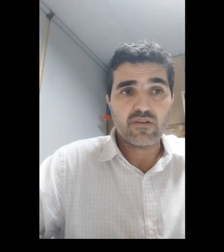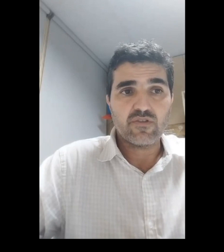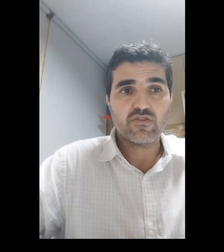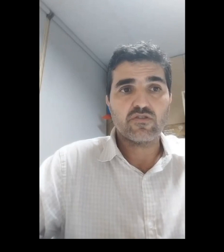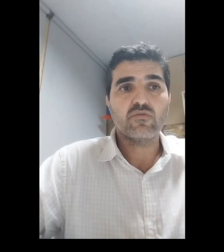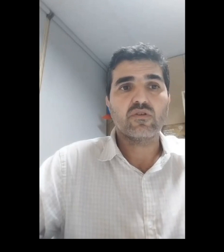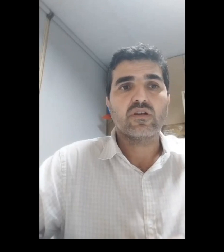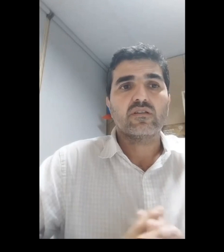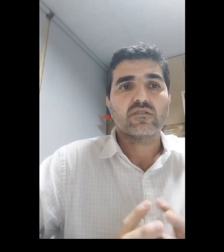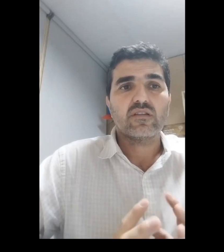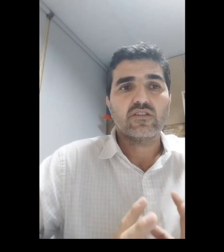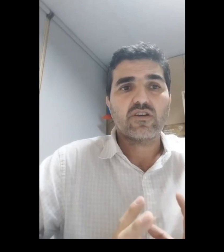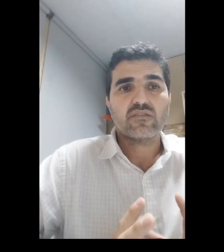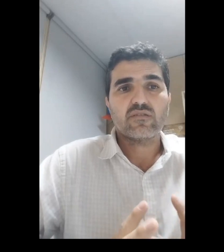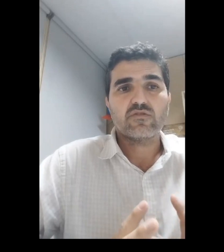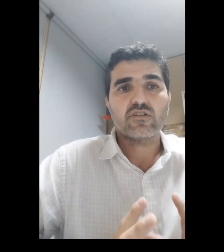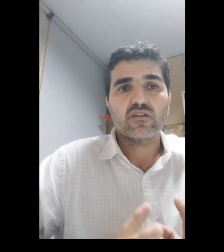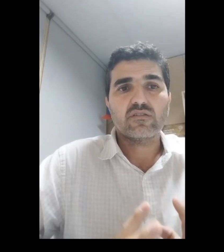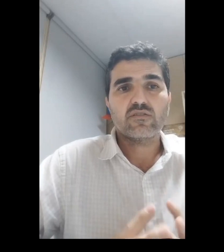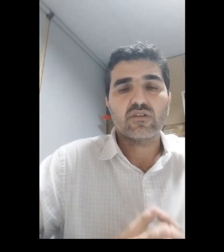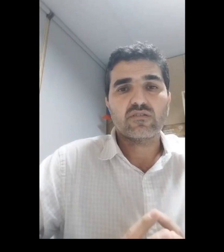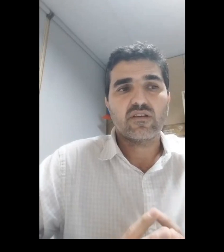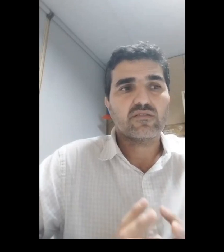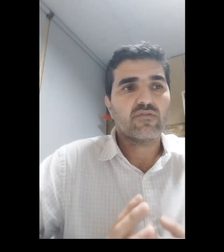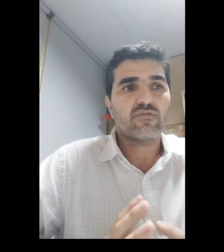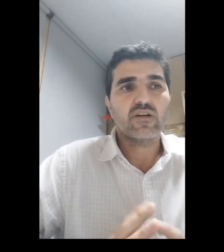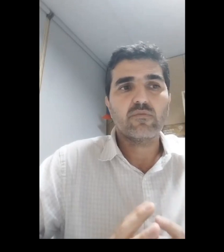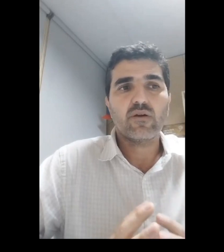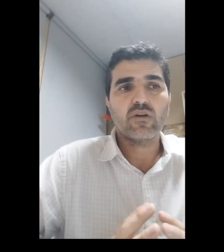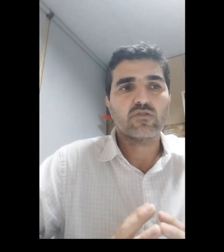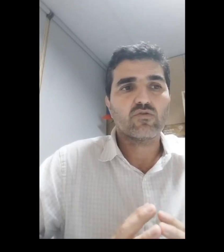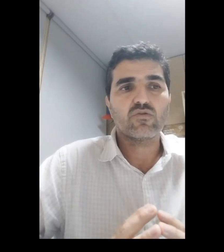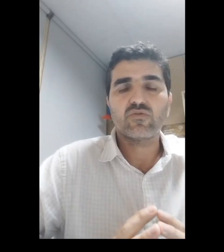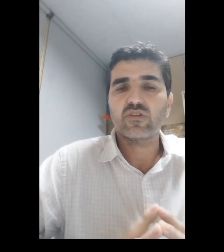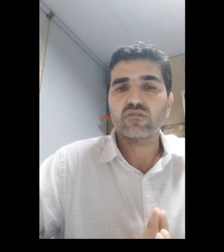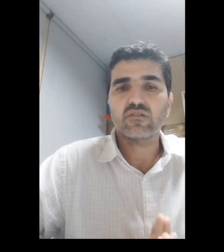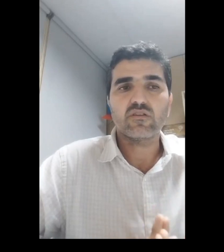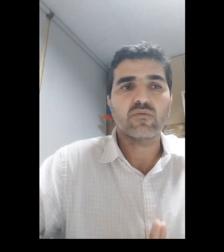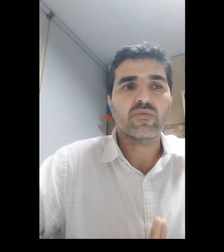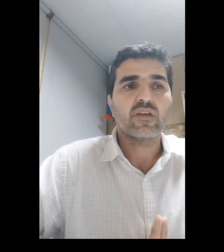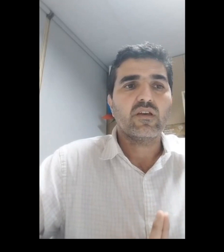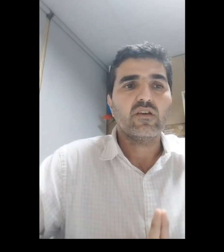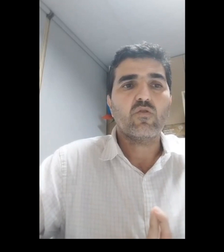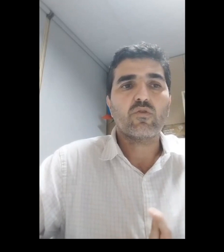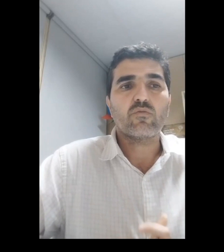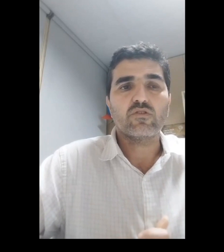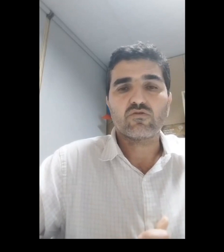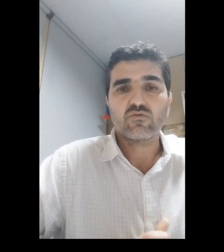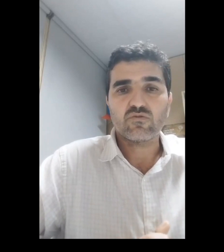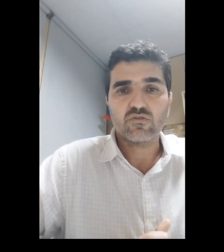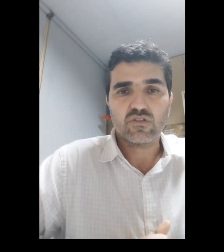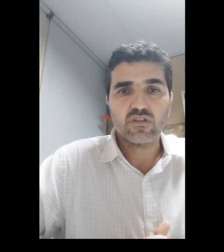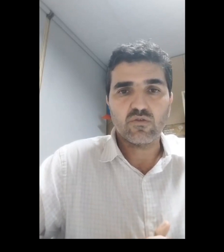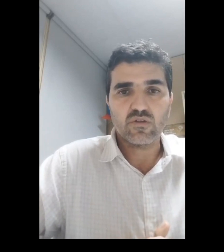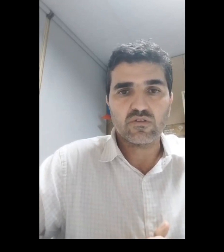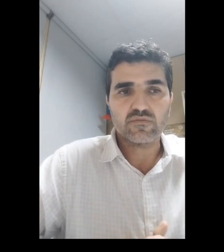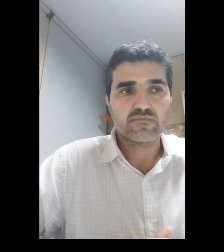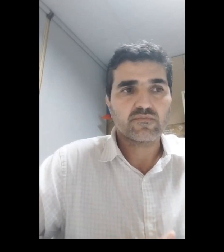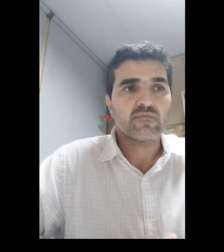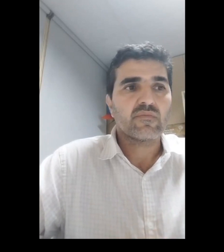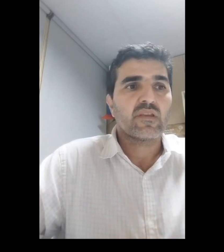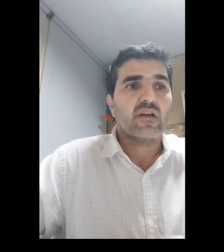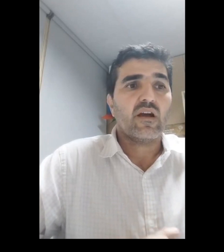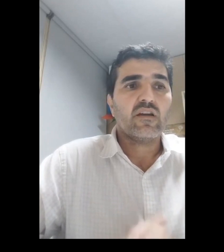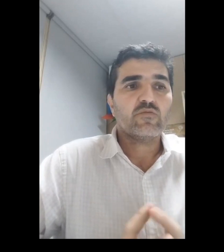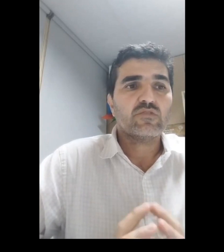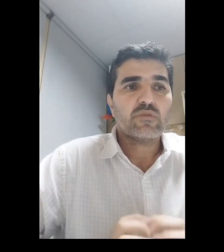infantil da dedicação de crianças e adolescentes à fama ao retorno financeiro e compromissos com seus seguidores